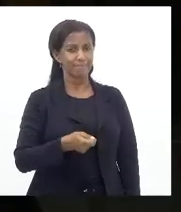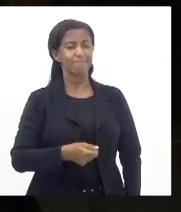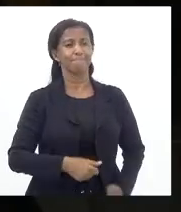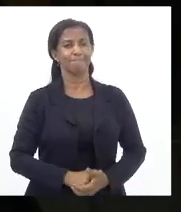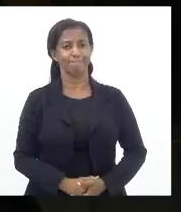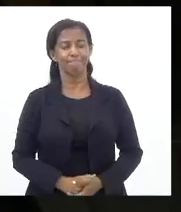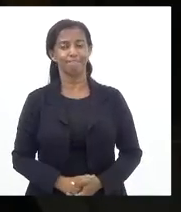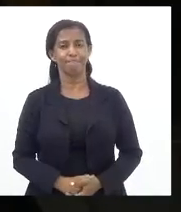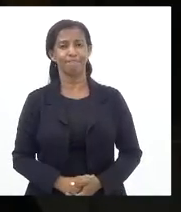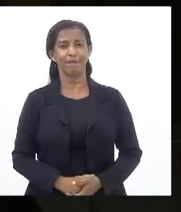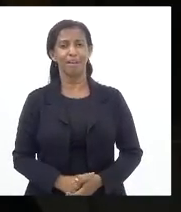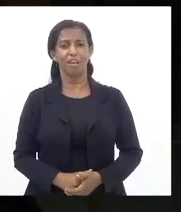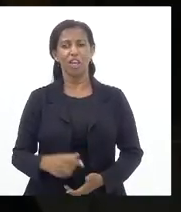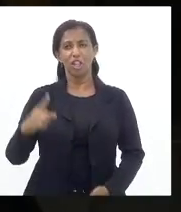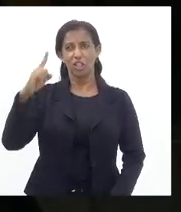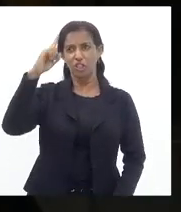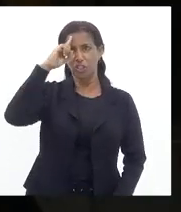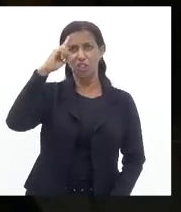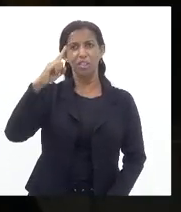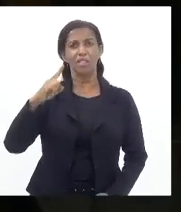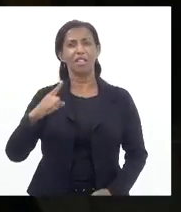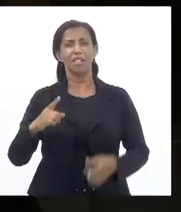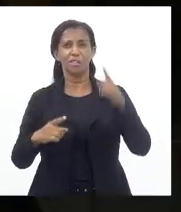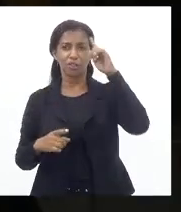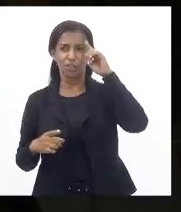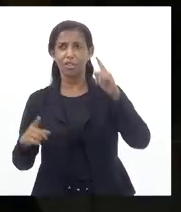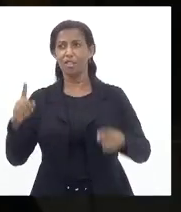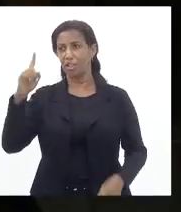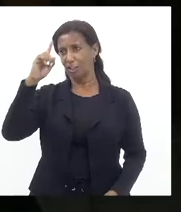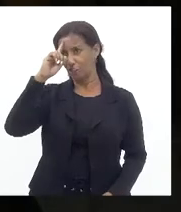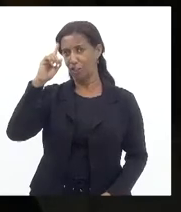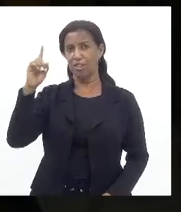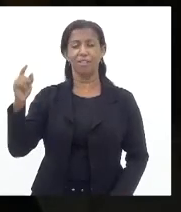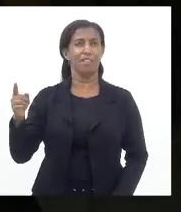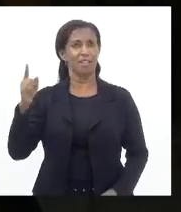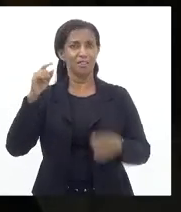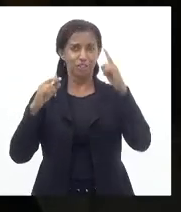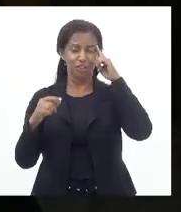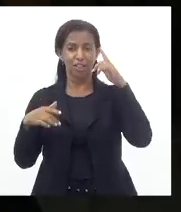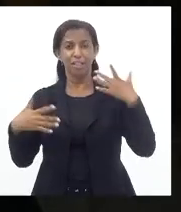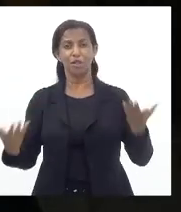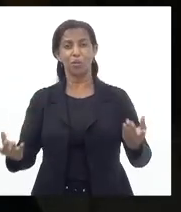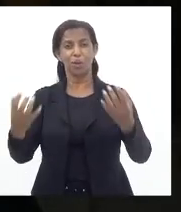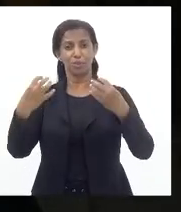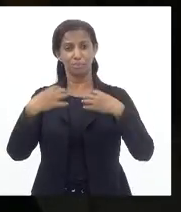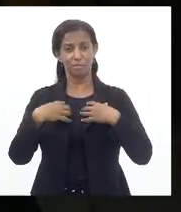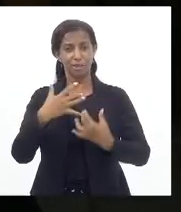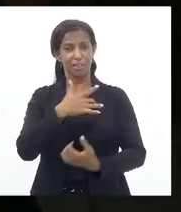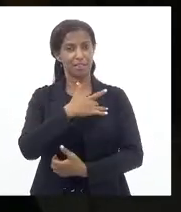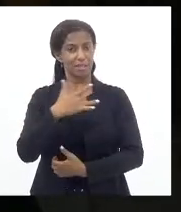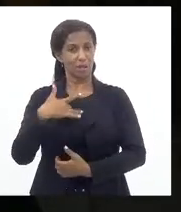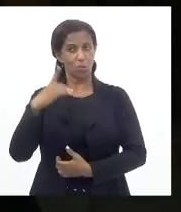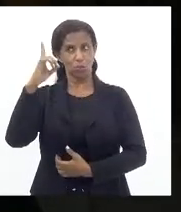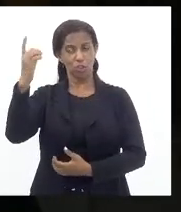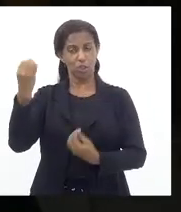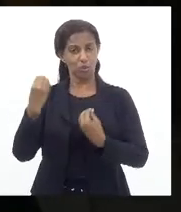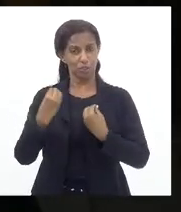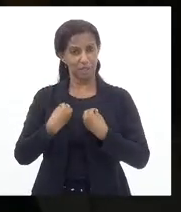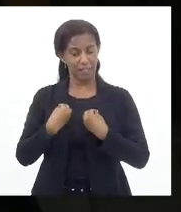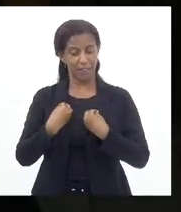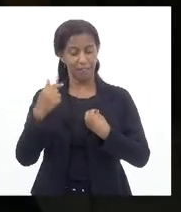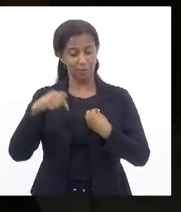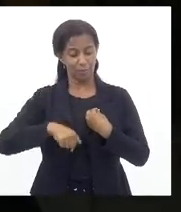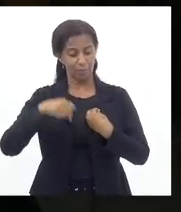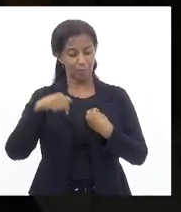Entra dia, sai dia Enquanto Deus me der saúde Estarei aqui No expediente inicial